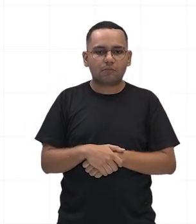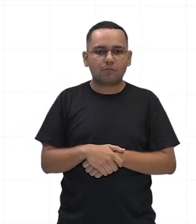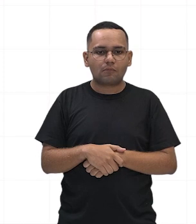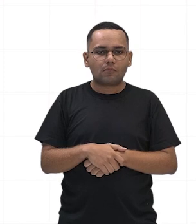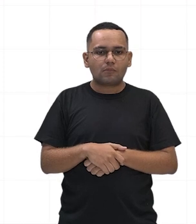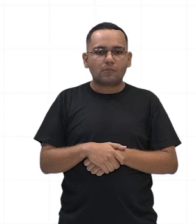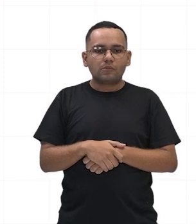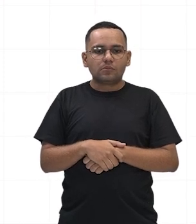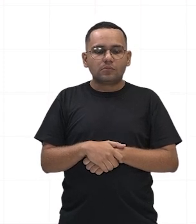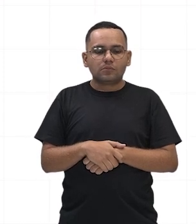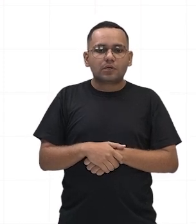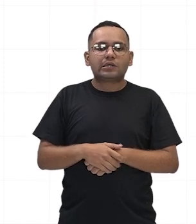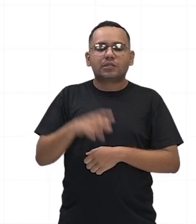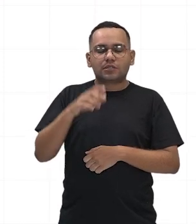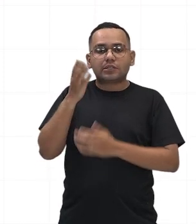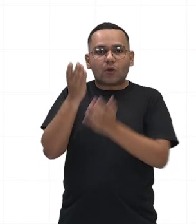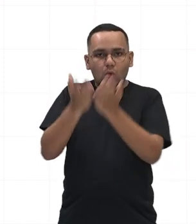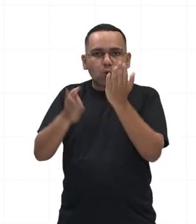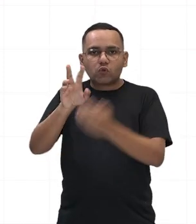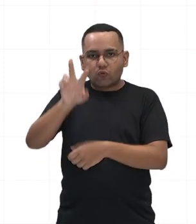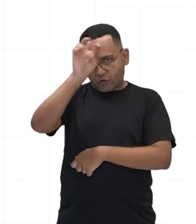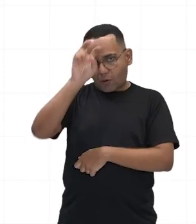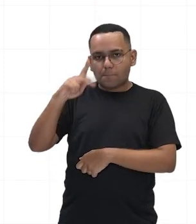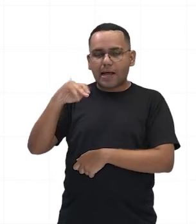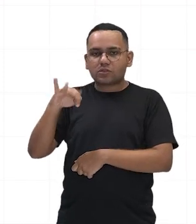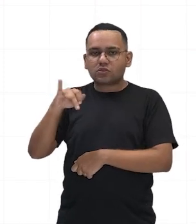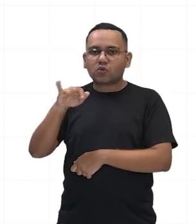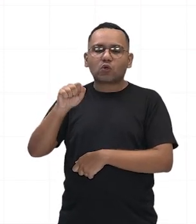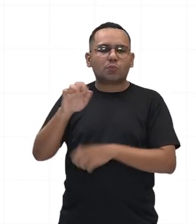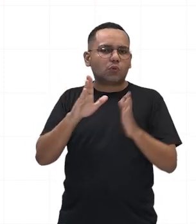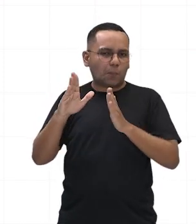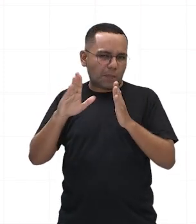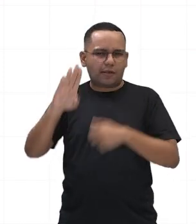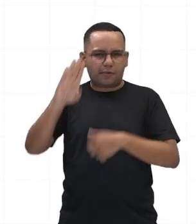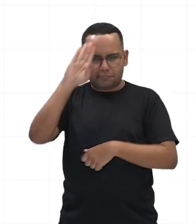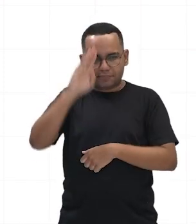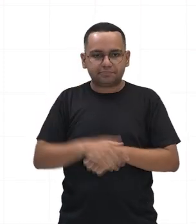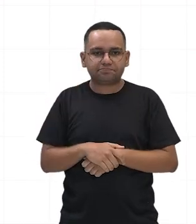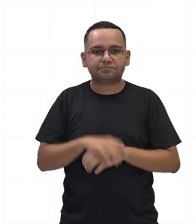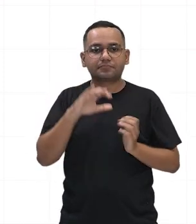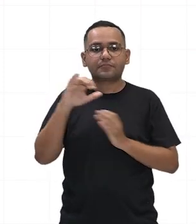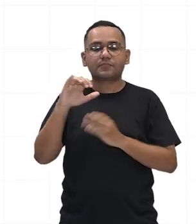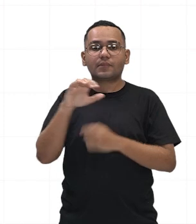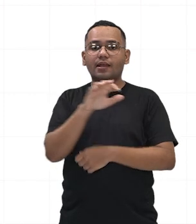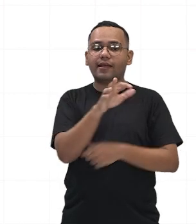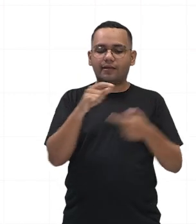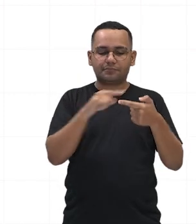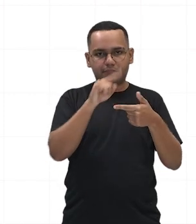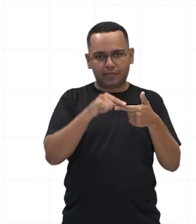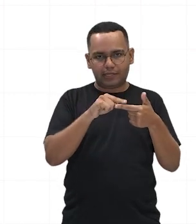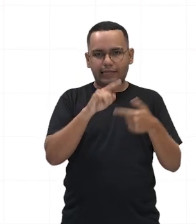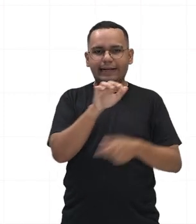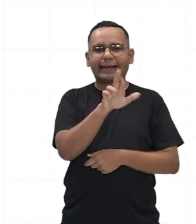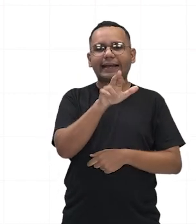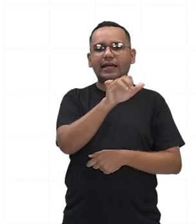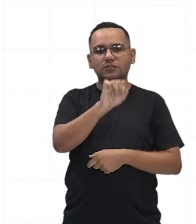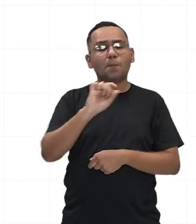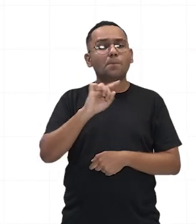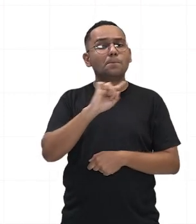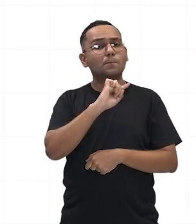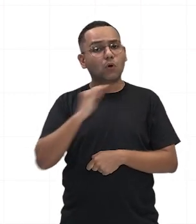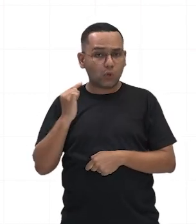militar. Crasso morreu em 53 a.C., durante uma fracassada invasão à